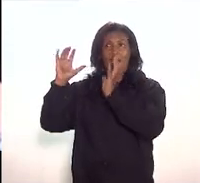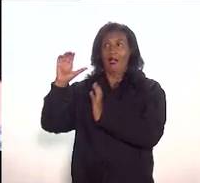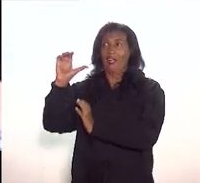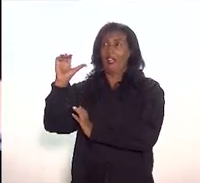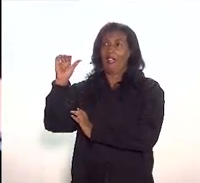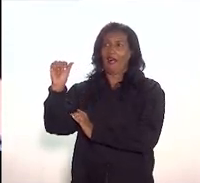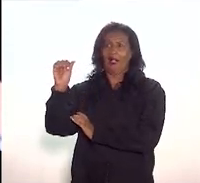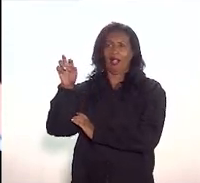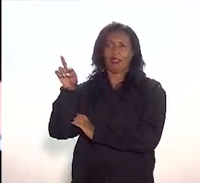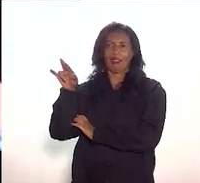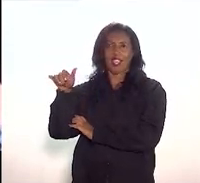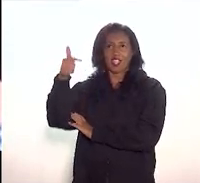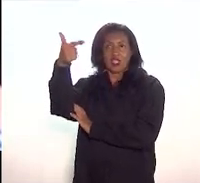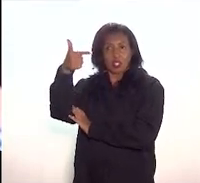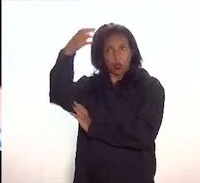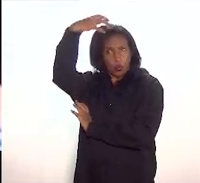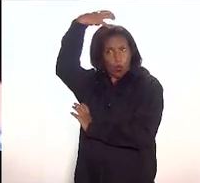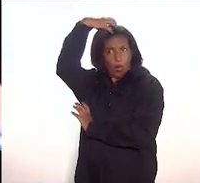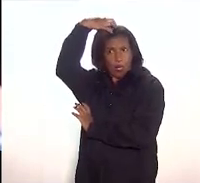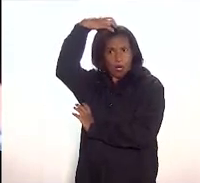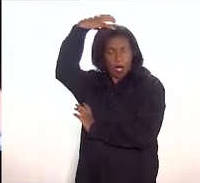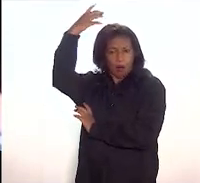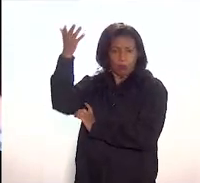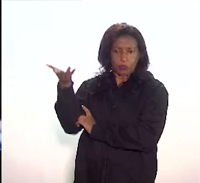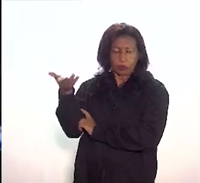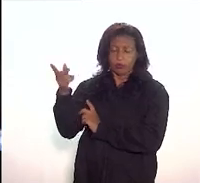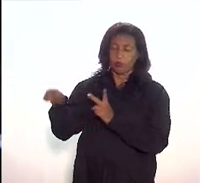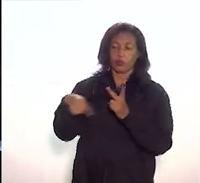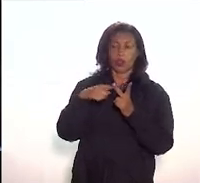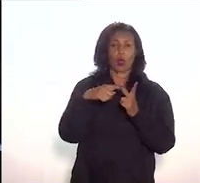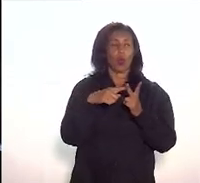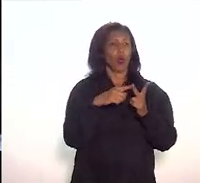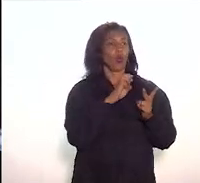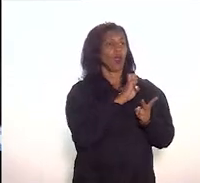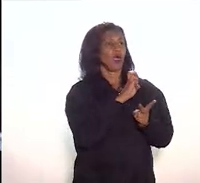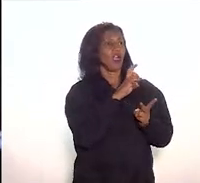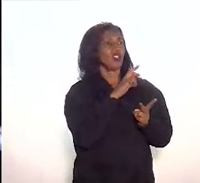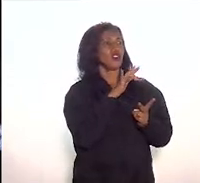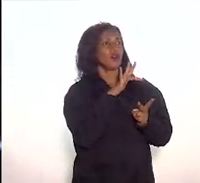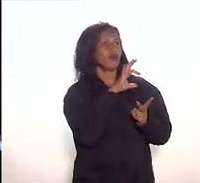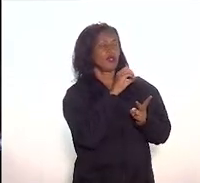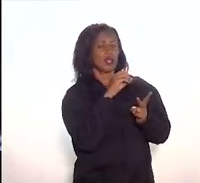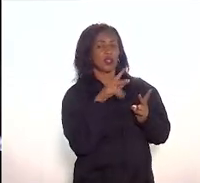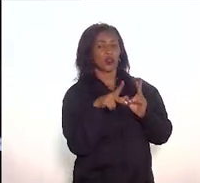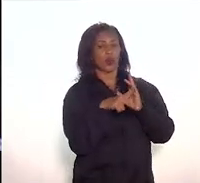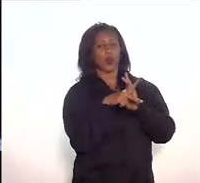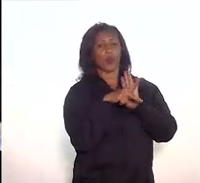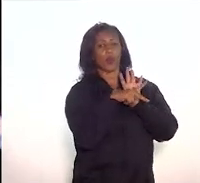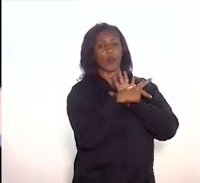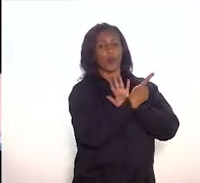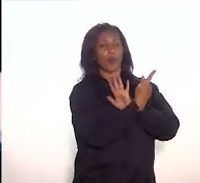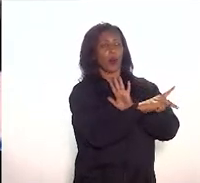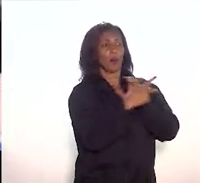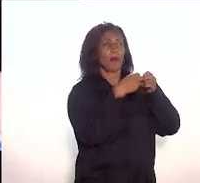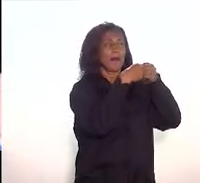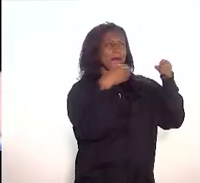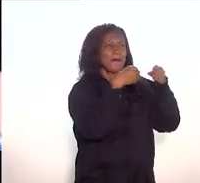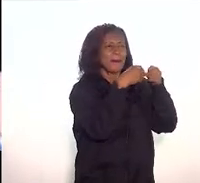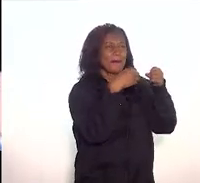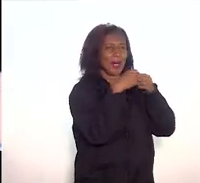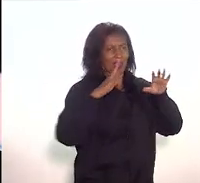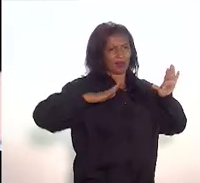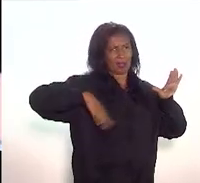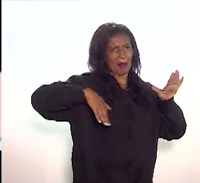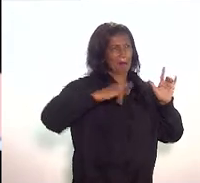civil do Segundo Reinado. Ou o edifício Milton, que representa claramente o status de se viver perto da praia, um dos primeiros